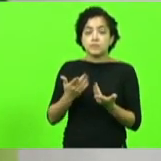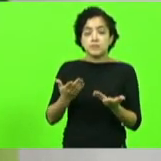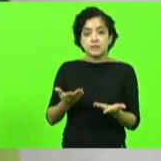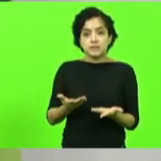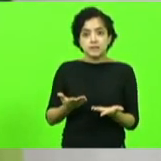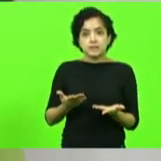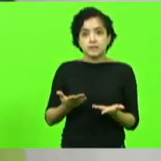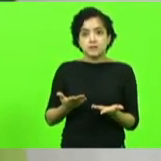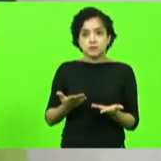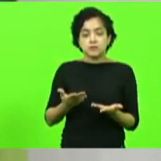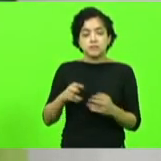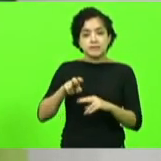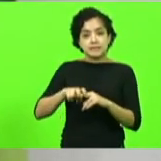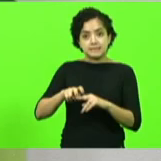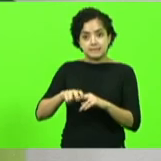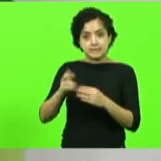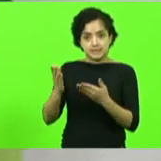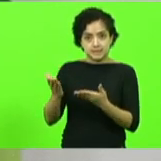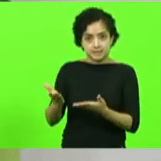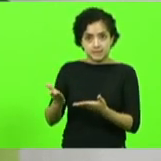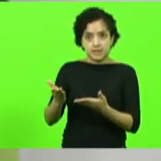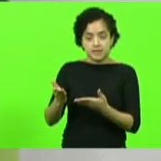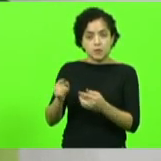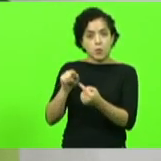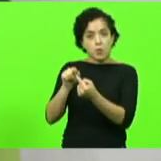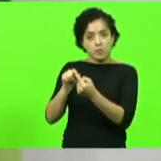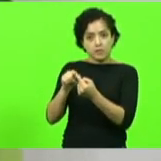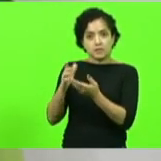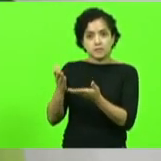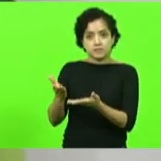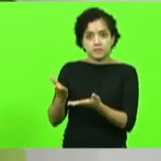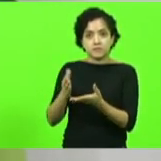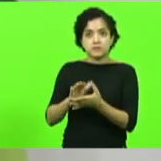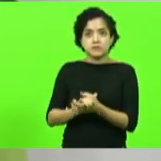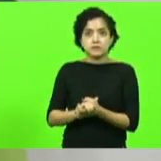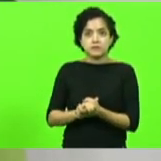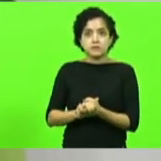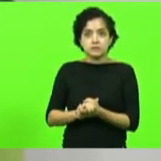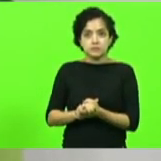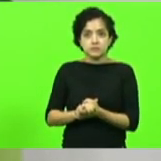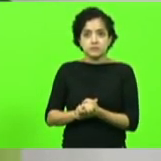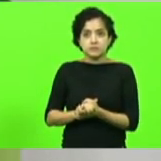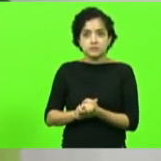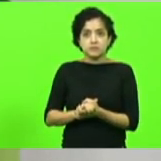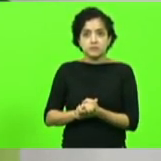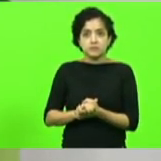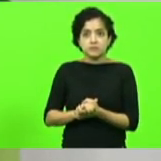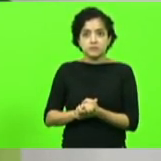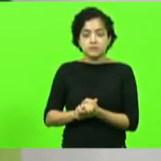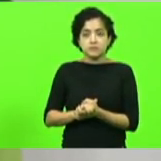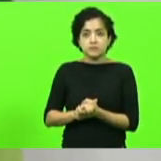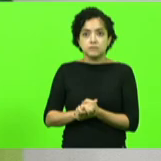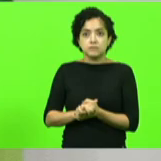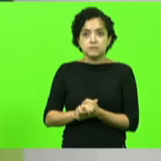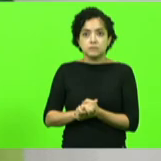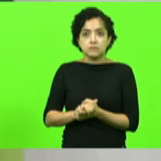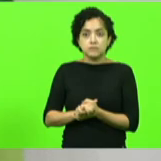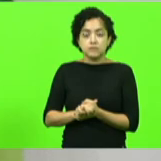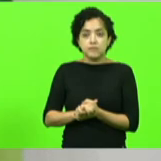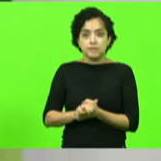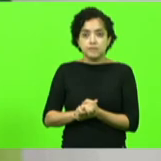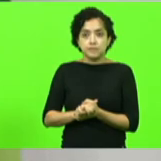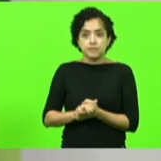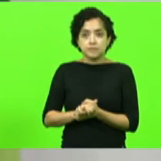essa cadeira cai muito bem para vossa excelência cai muito bem para vossa excelência e